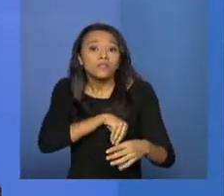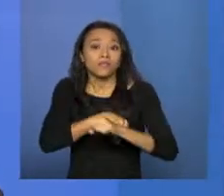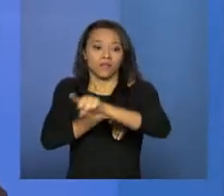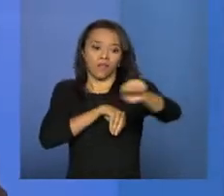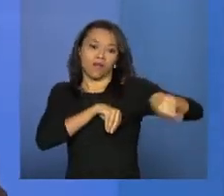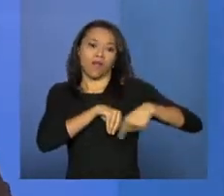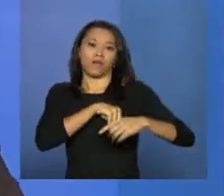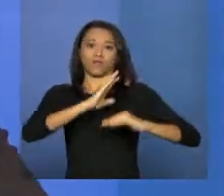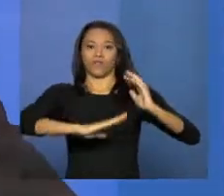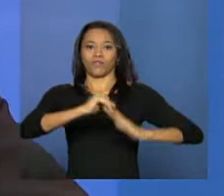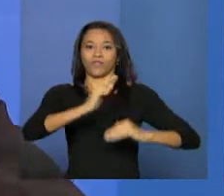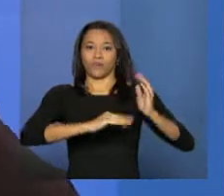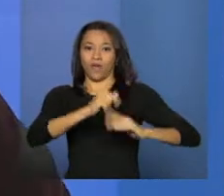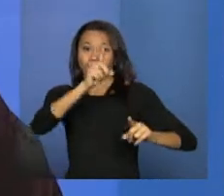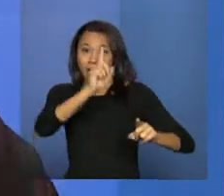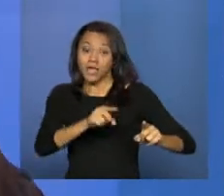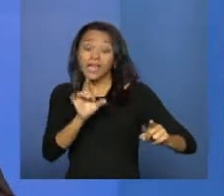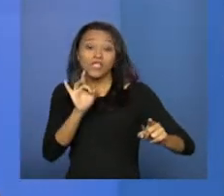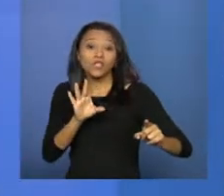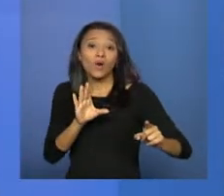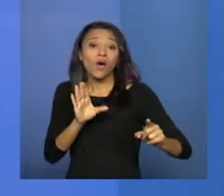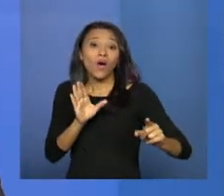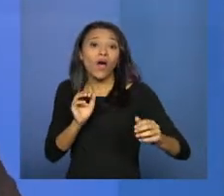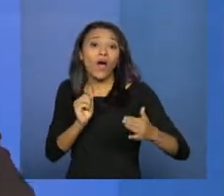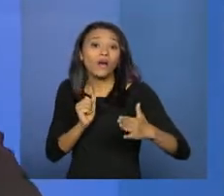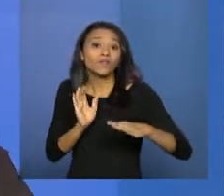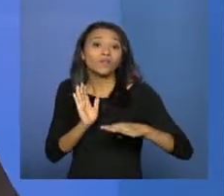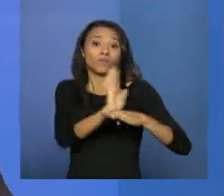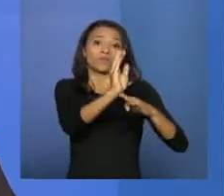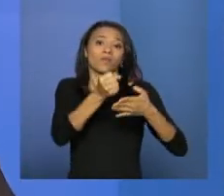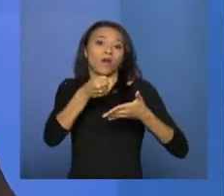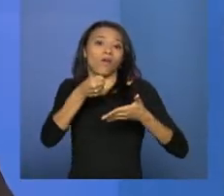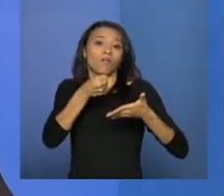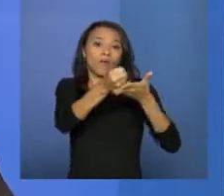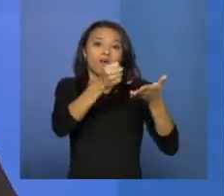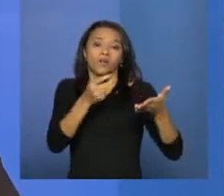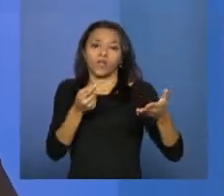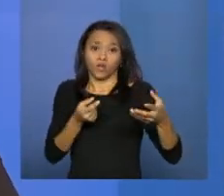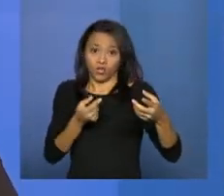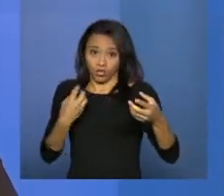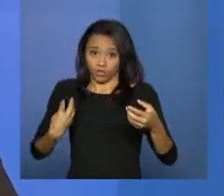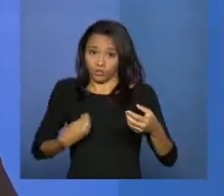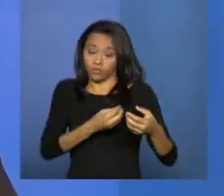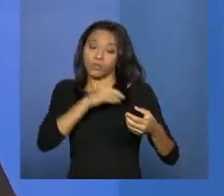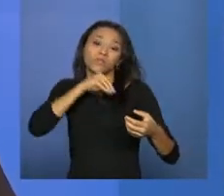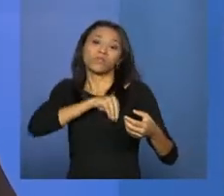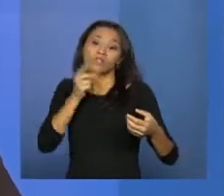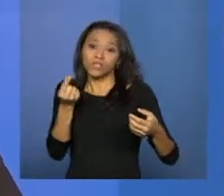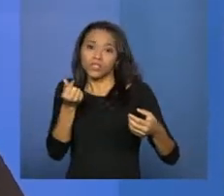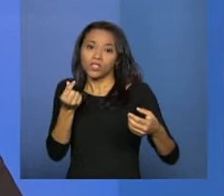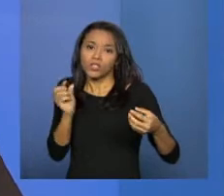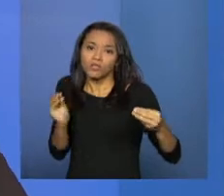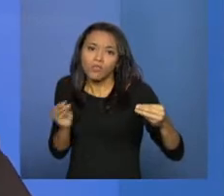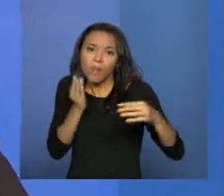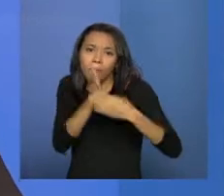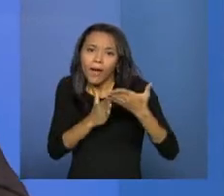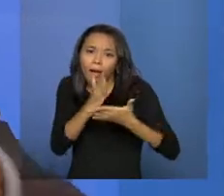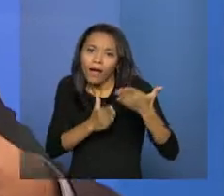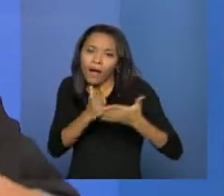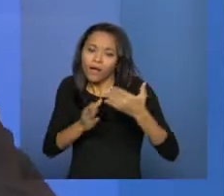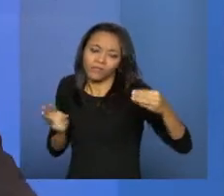profissional. Ele é uma corresponsabilidade, ele é um cofinanciamento para o município. Para